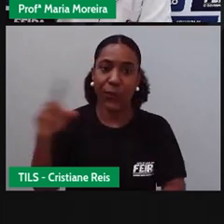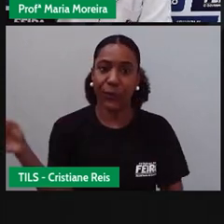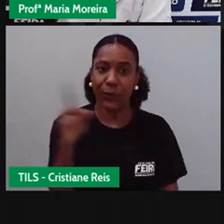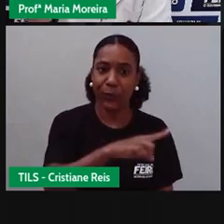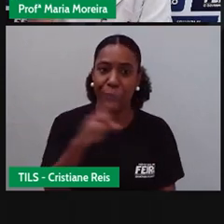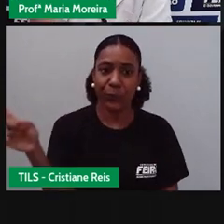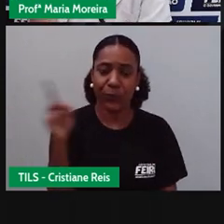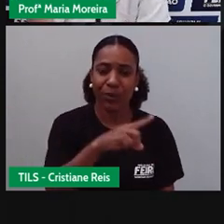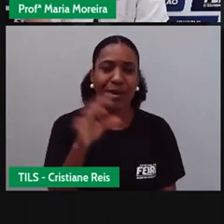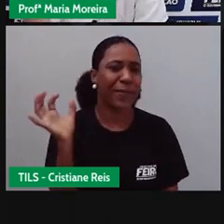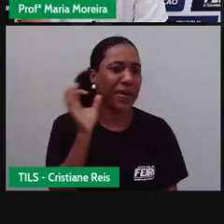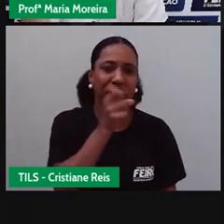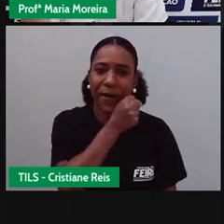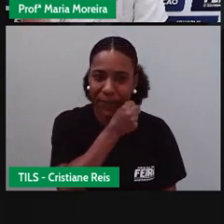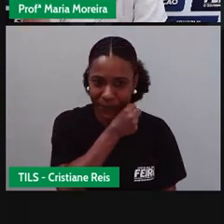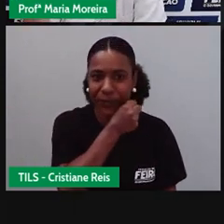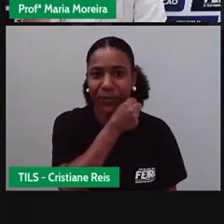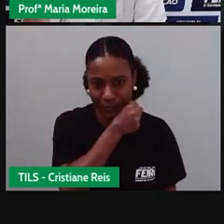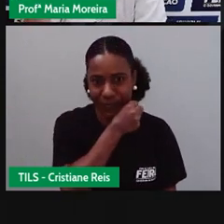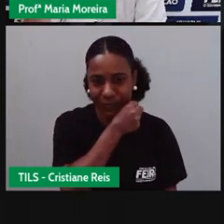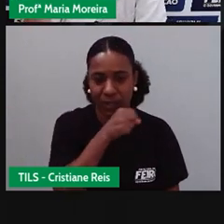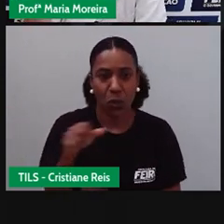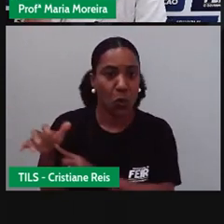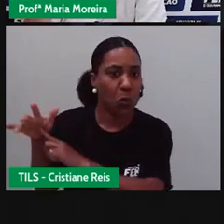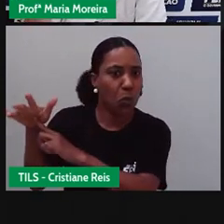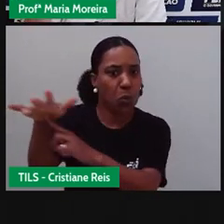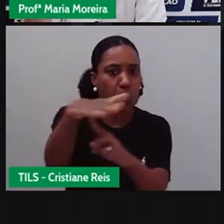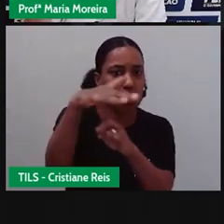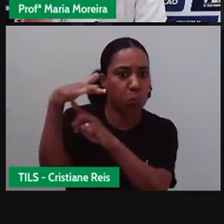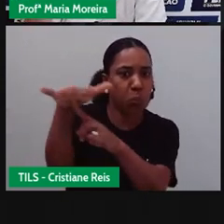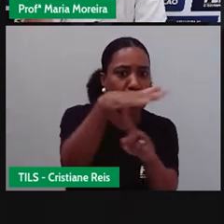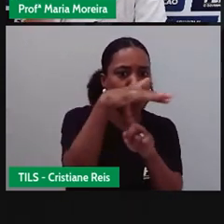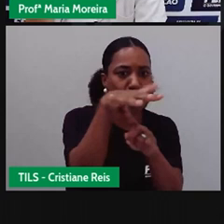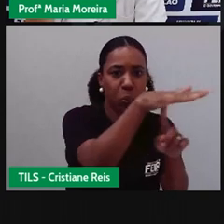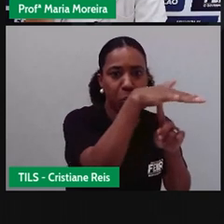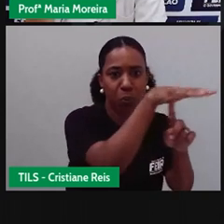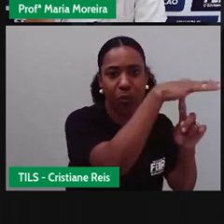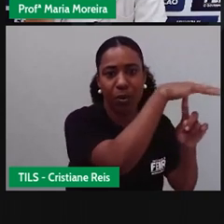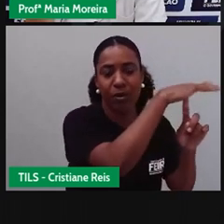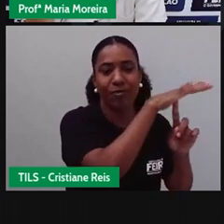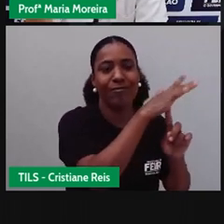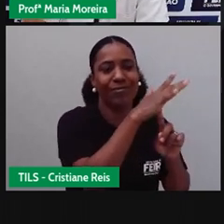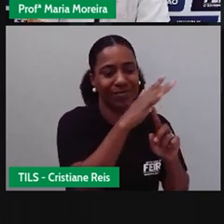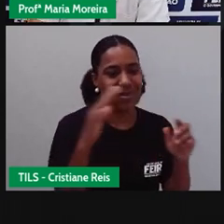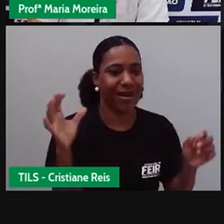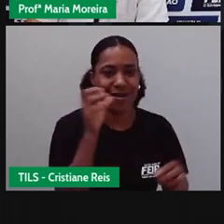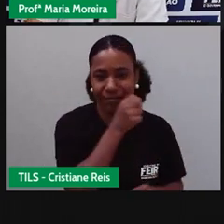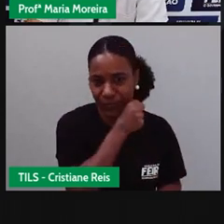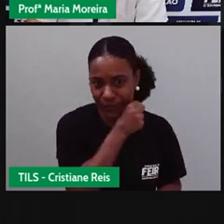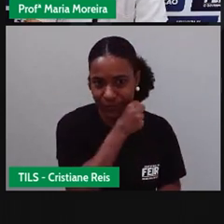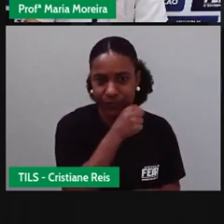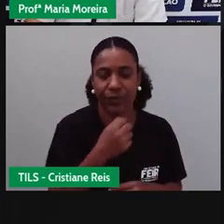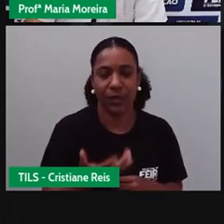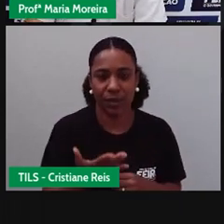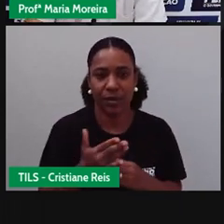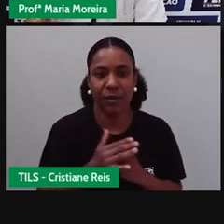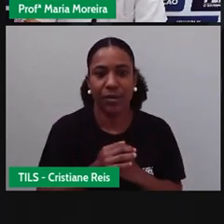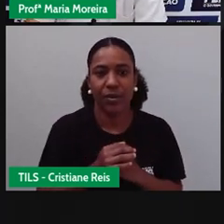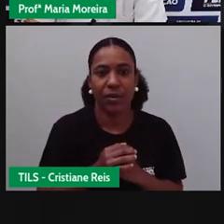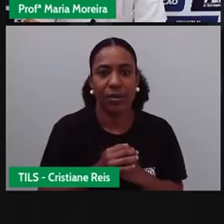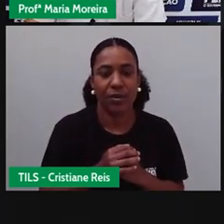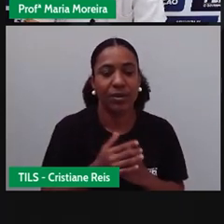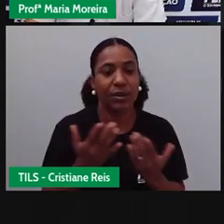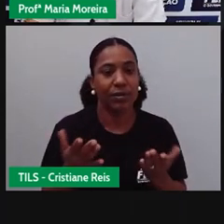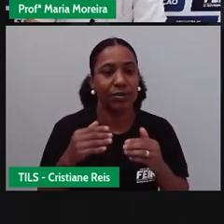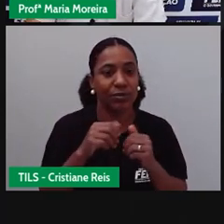do helicóptero, ele ainda consegue ser um pouco mais rápido do que o do avião para pequenas distâncias. E aí, os